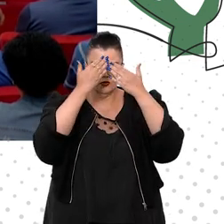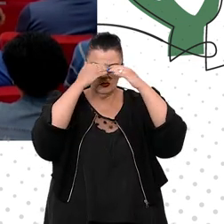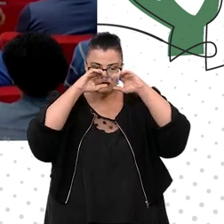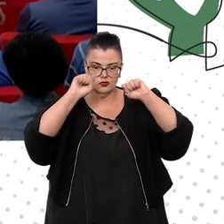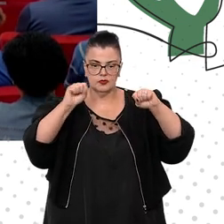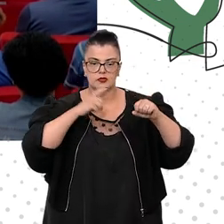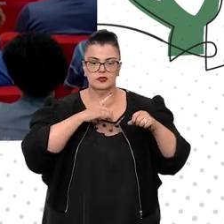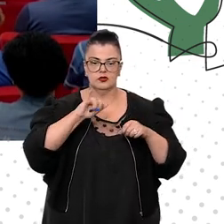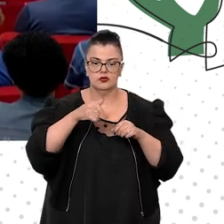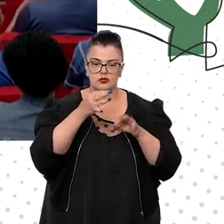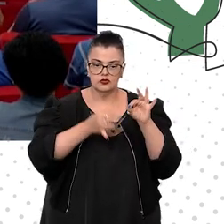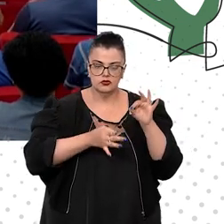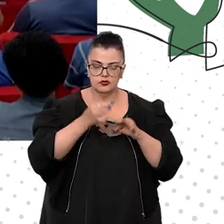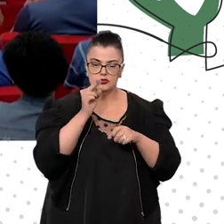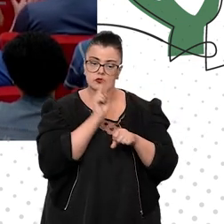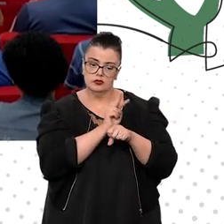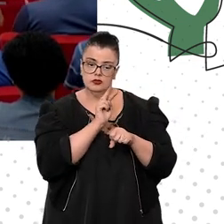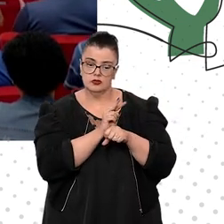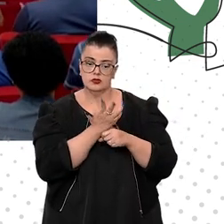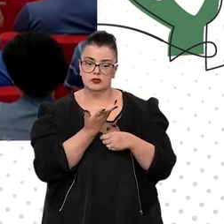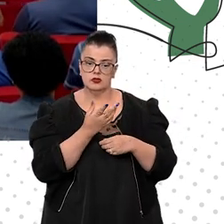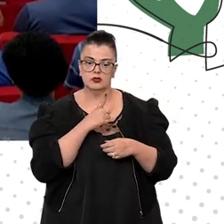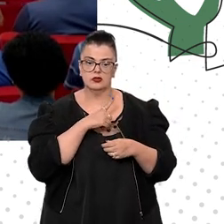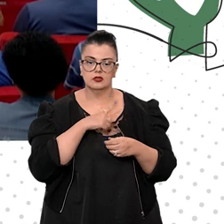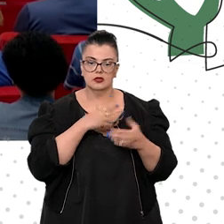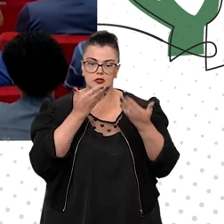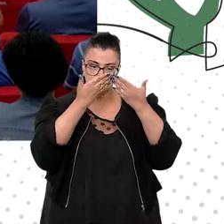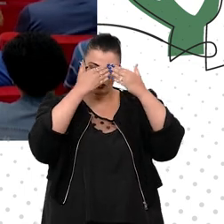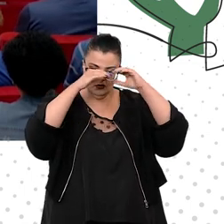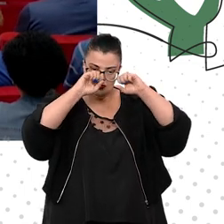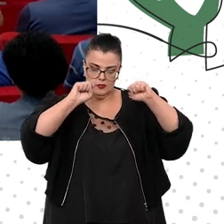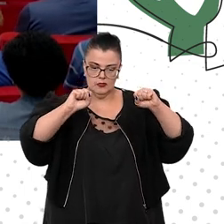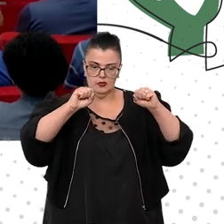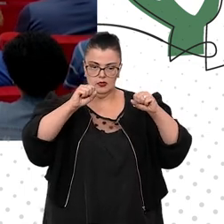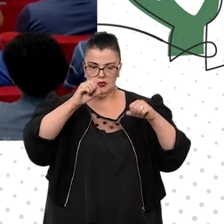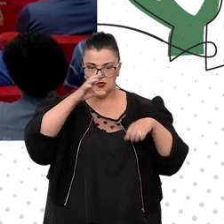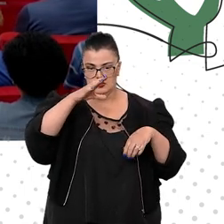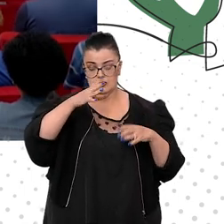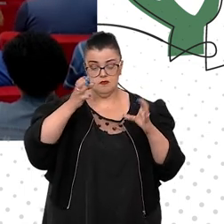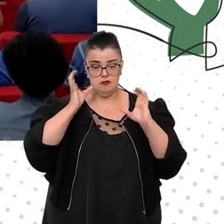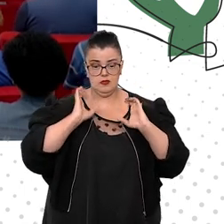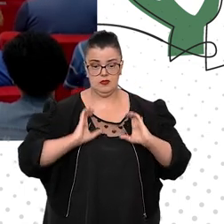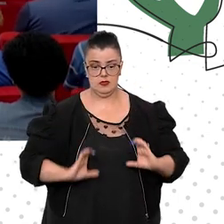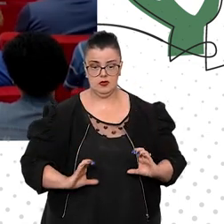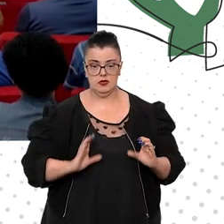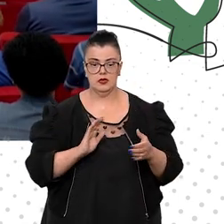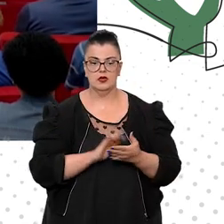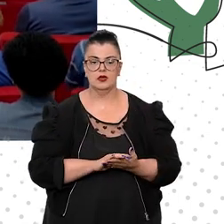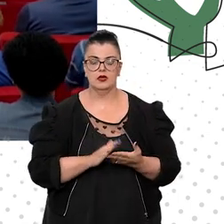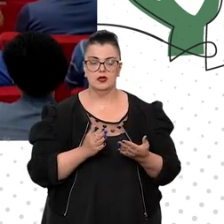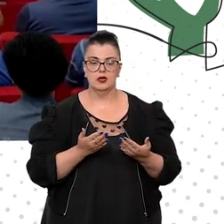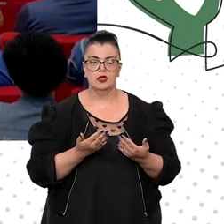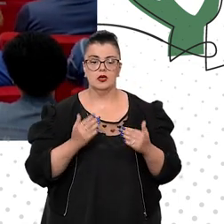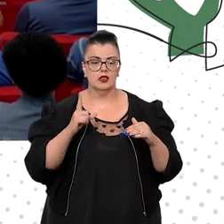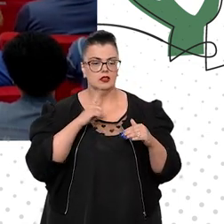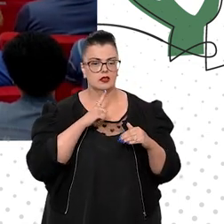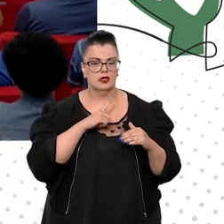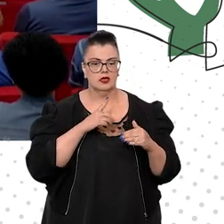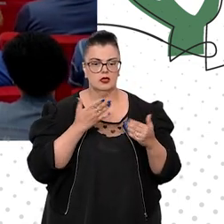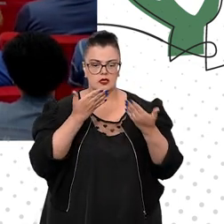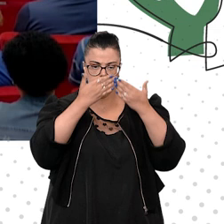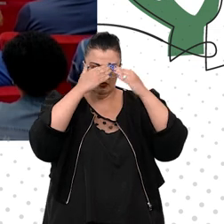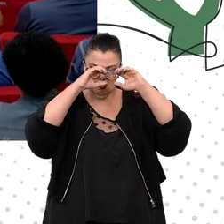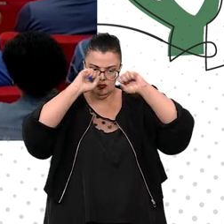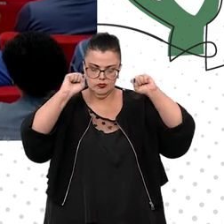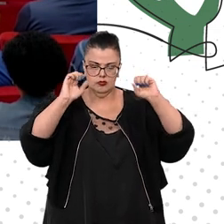se auto-intitula o Tribunal da Cidadania. Mas, um Tribunal da Cidadania não pode apenas cobrar